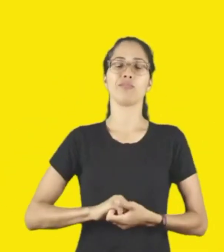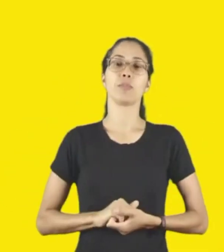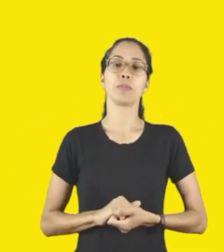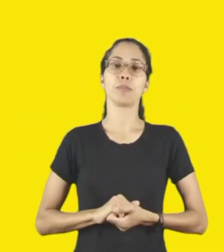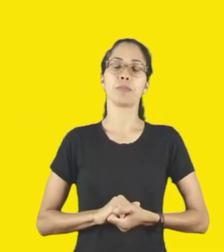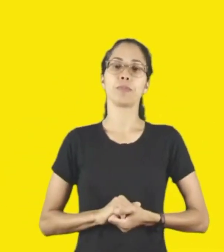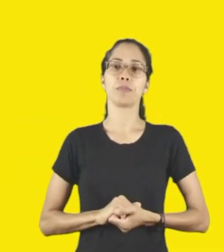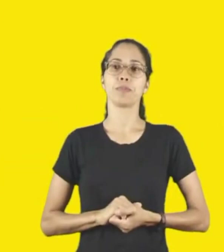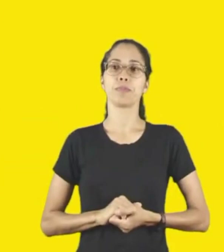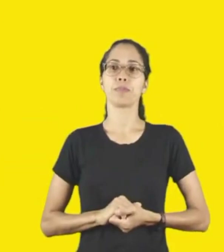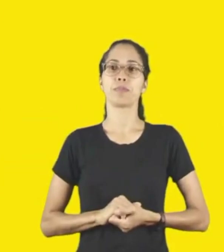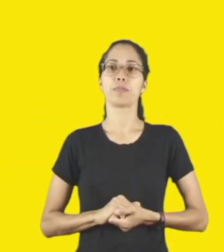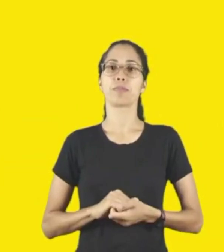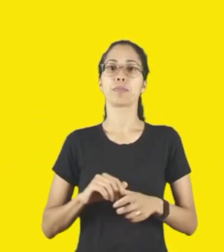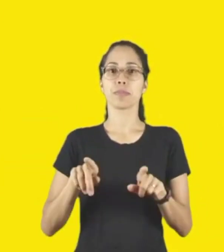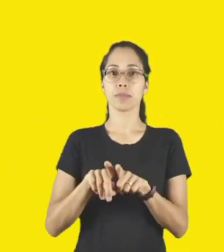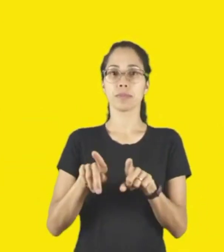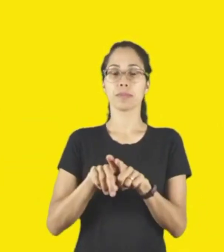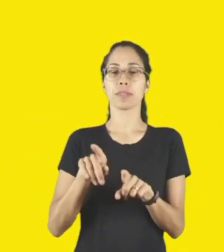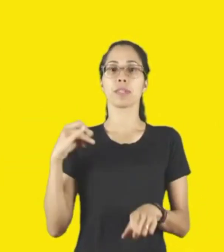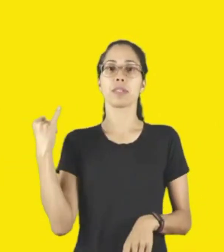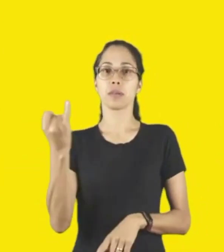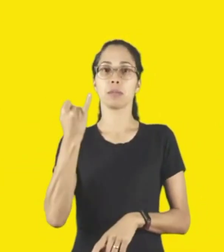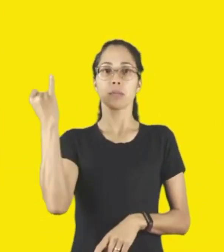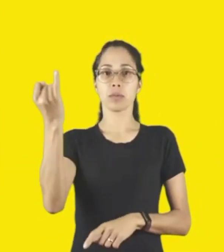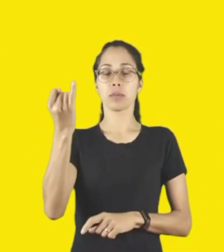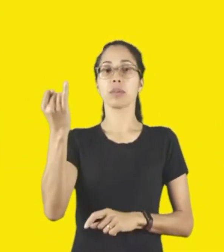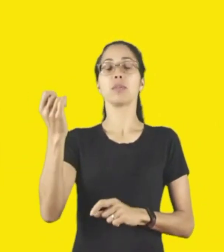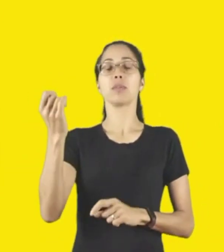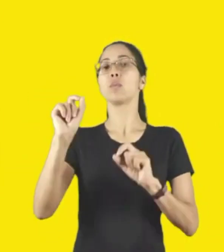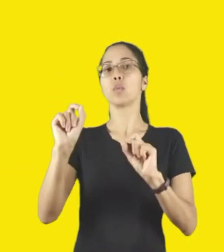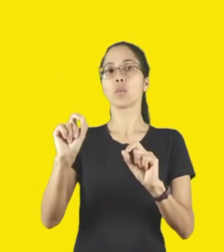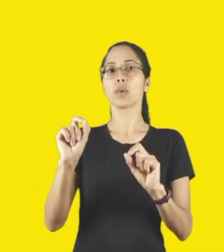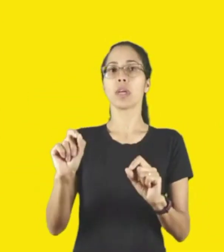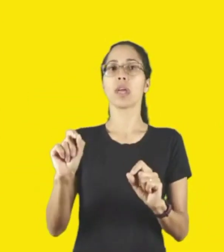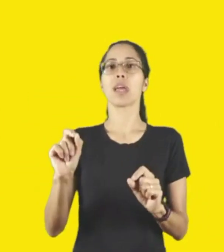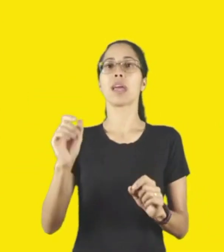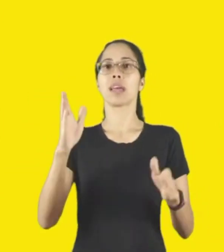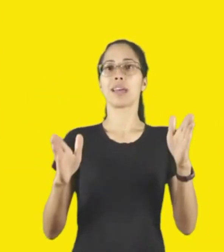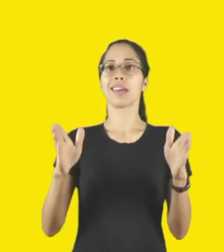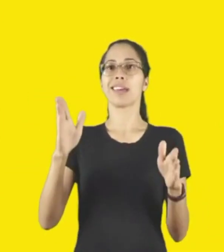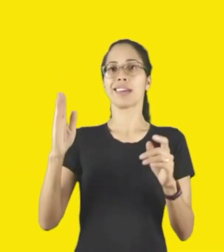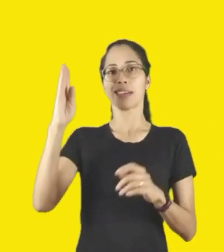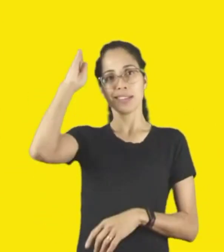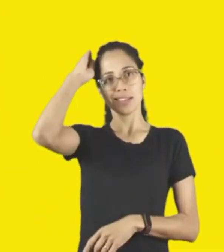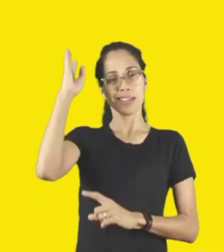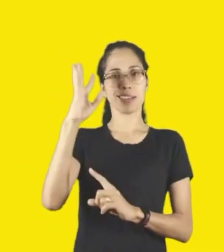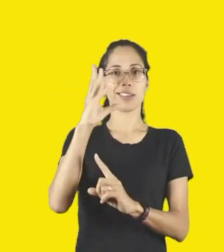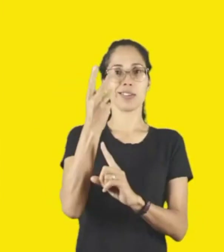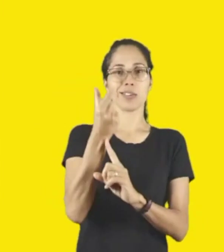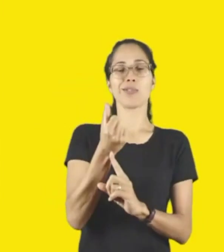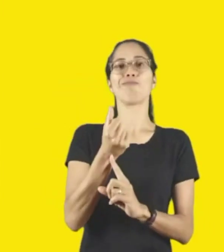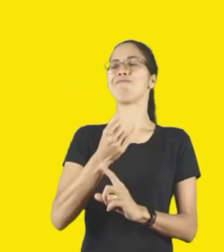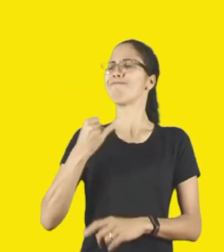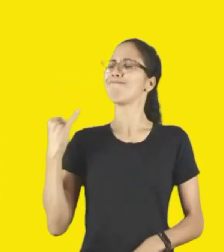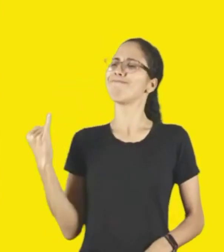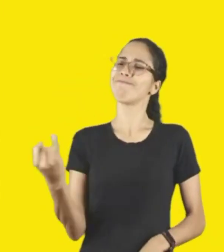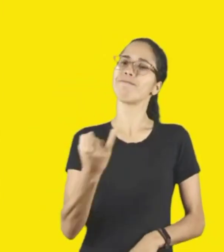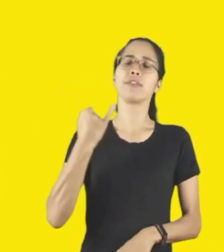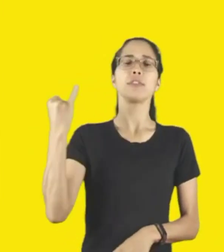deste modo é importante dizer que, para nós, o Circuito Sesc de Artes é uma das mais importantes ações que